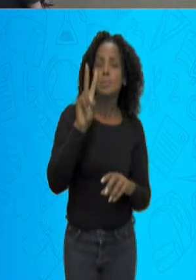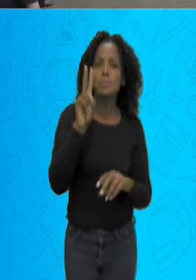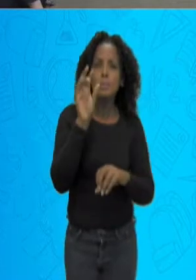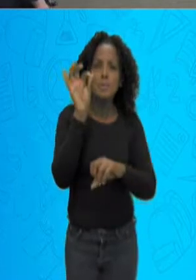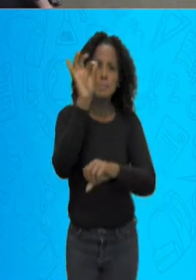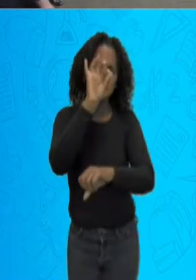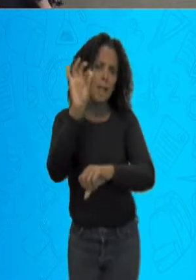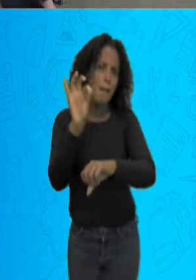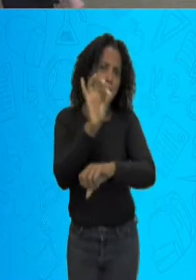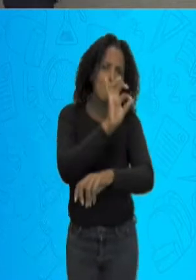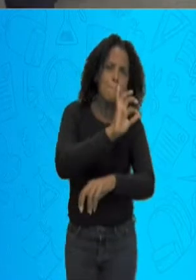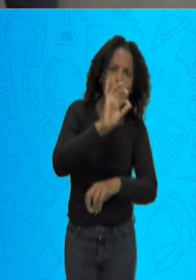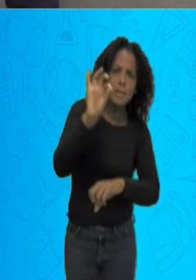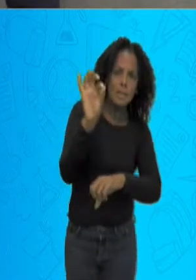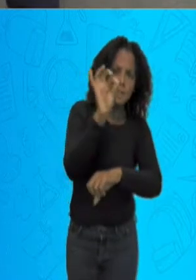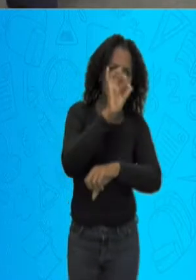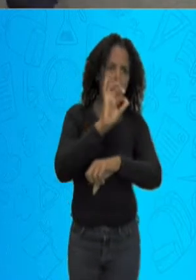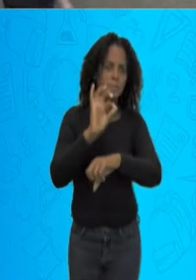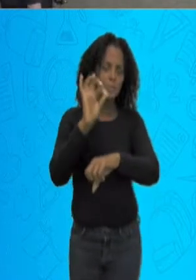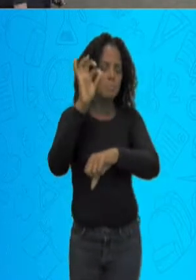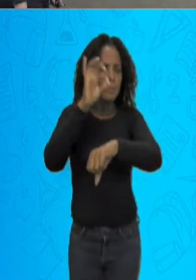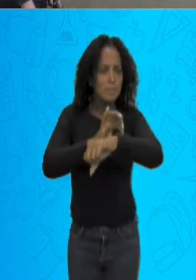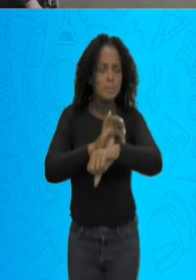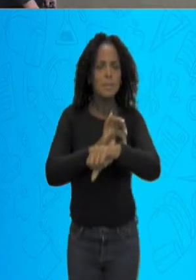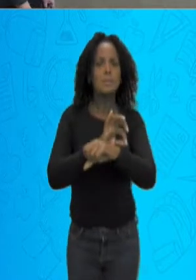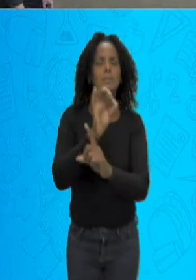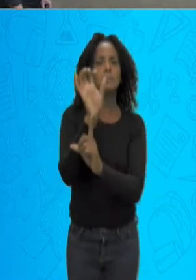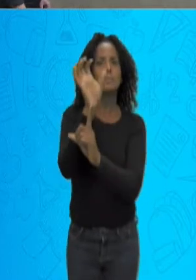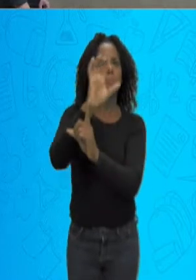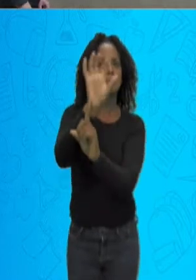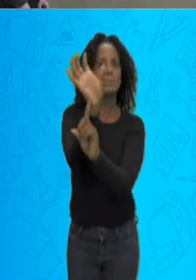abelhas estão no girassol. Olha os três pássaros.